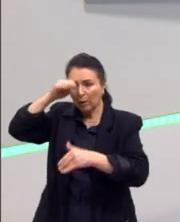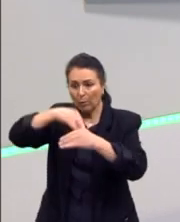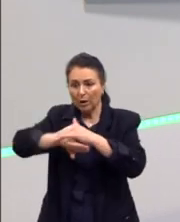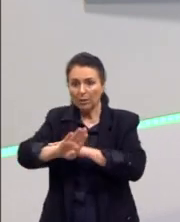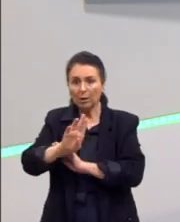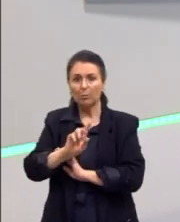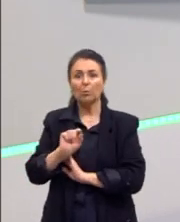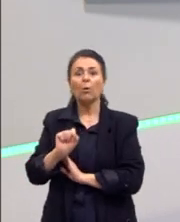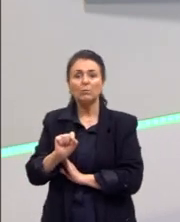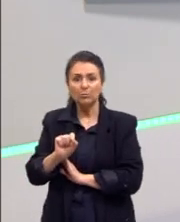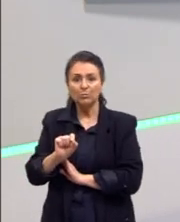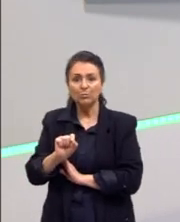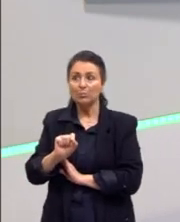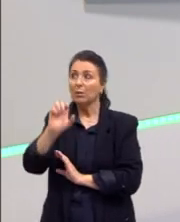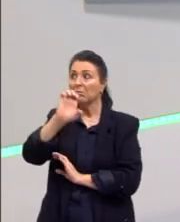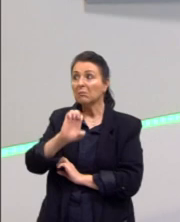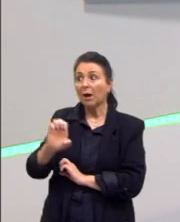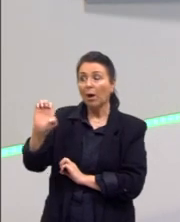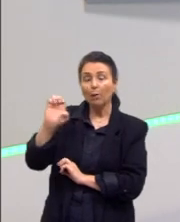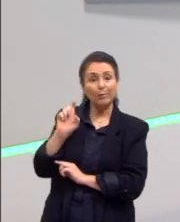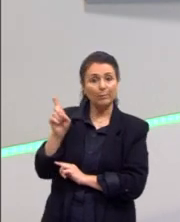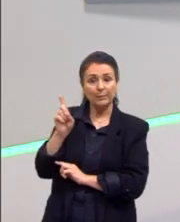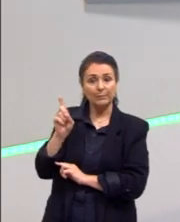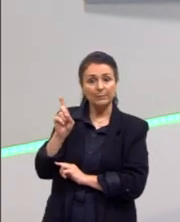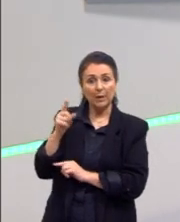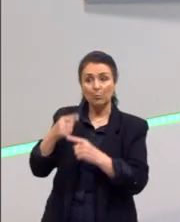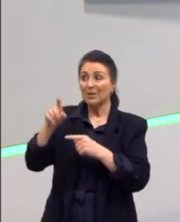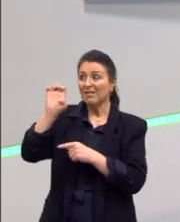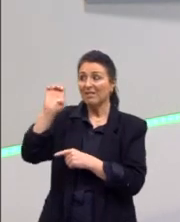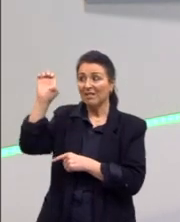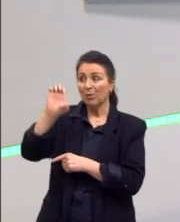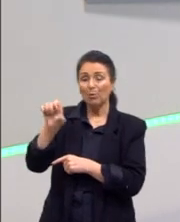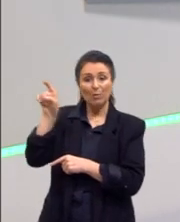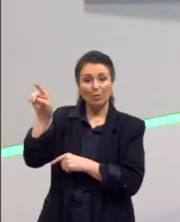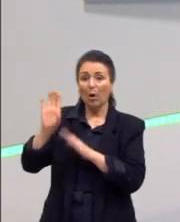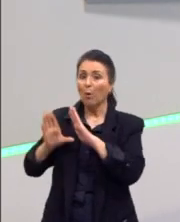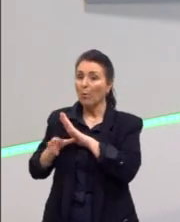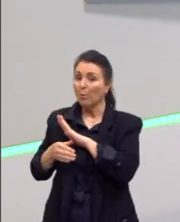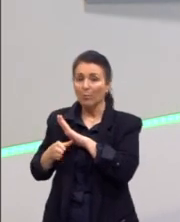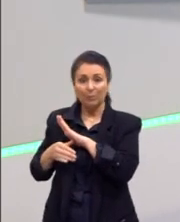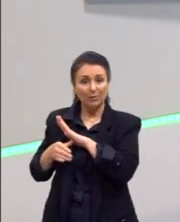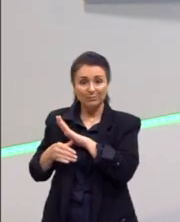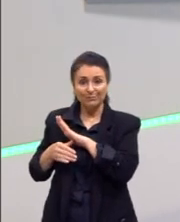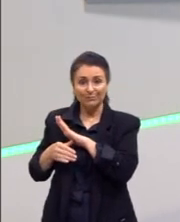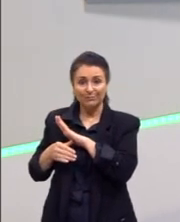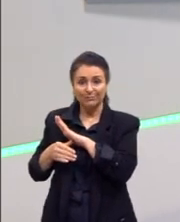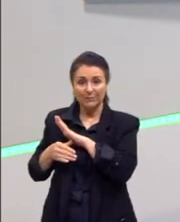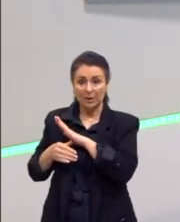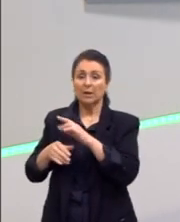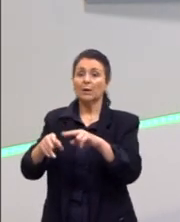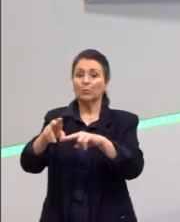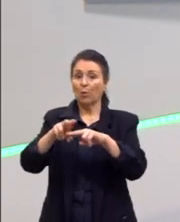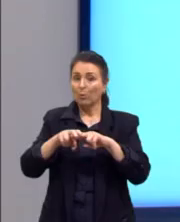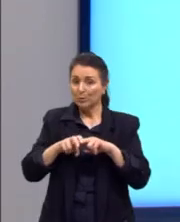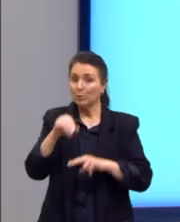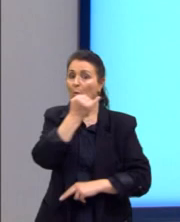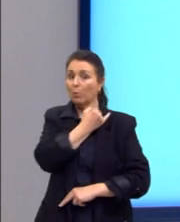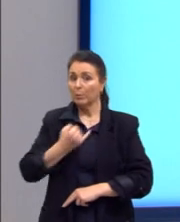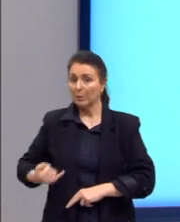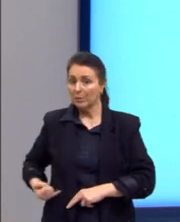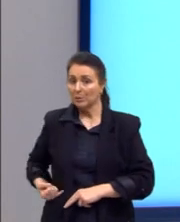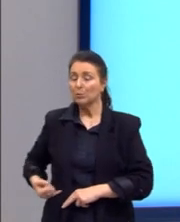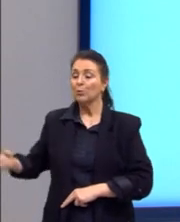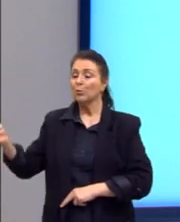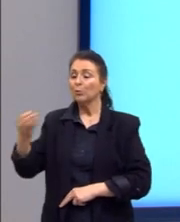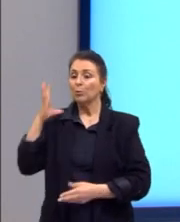Europa. E isso foi um saque, foi um roubo. Um dos muitos roubos que o imperialismo, o colonialismo